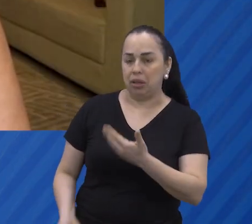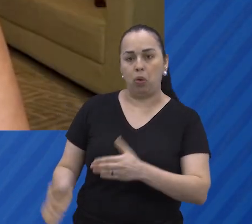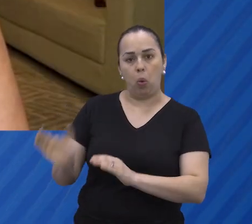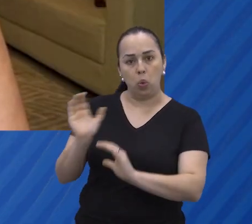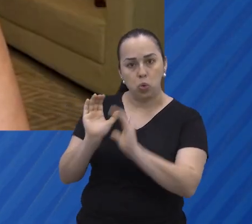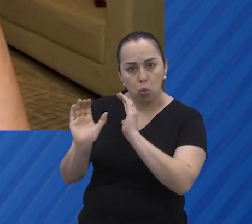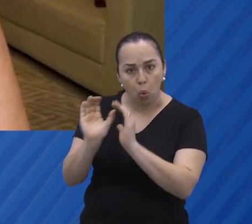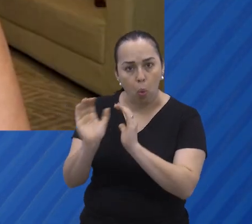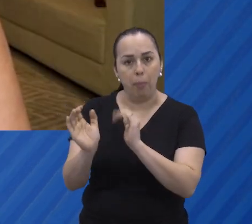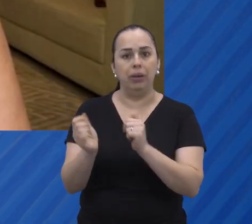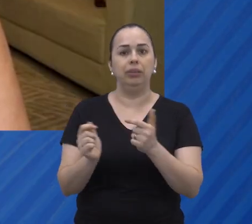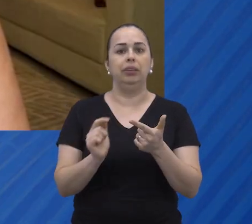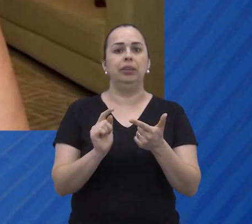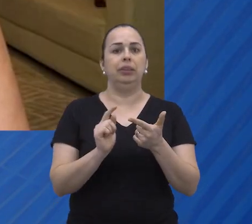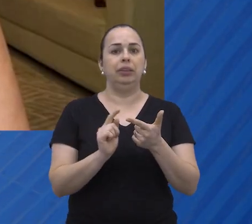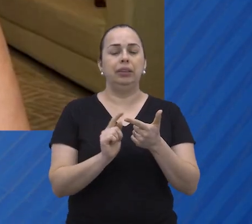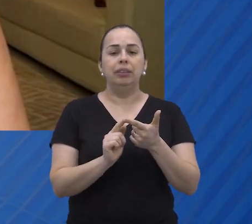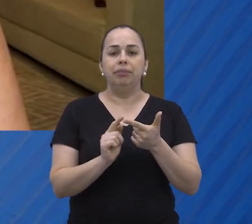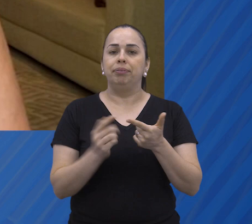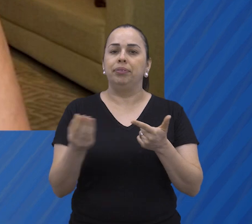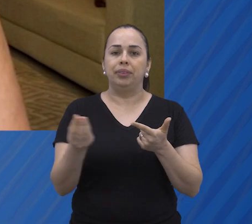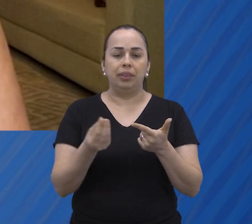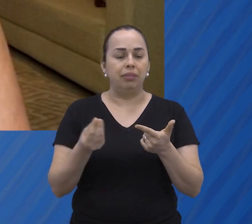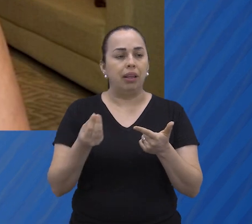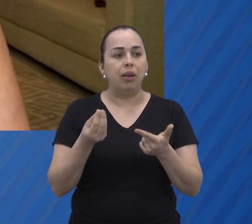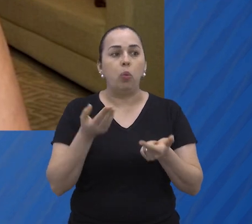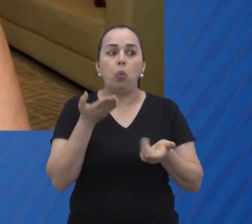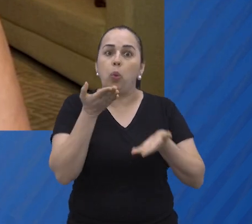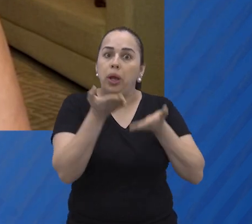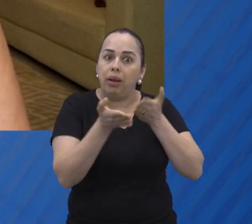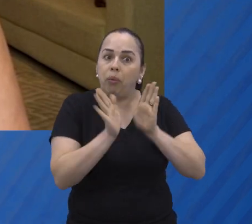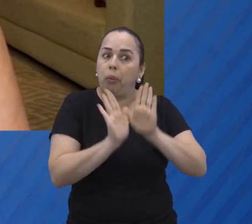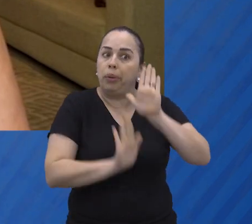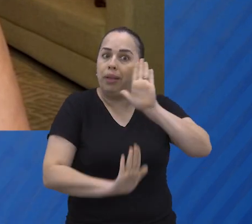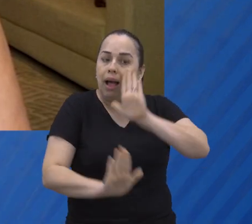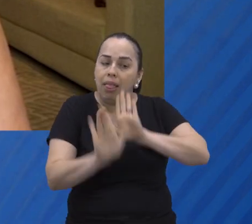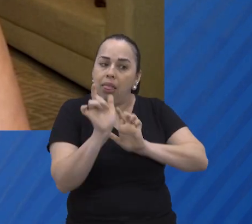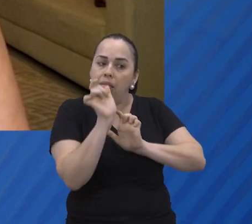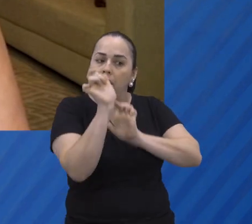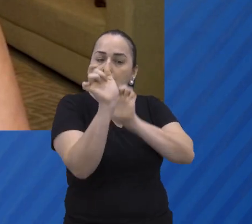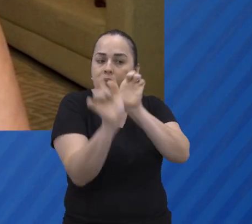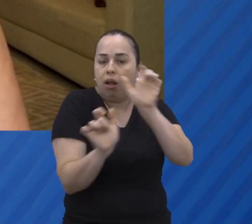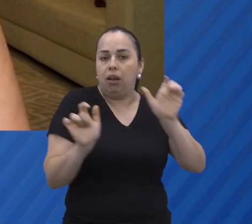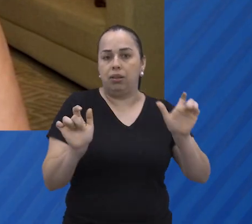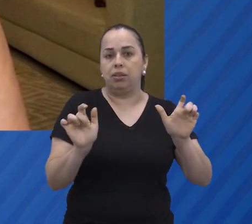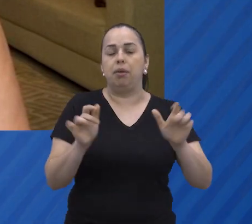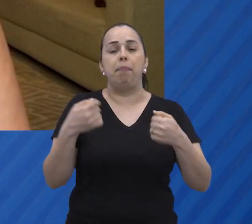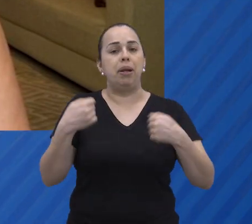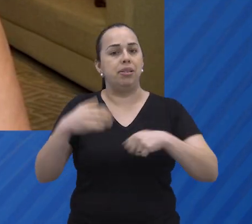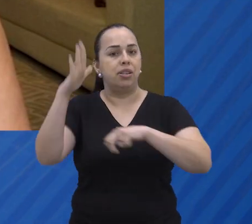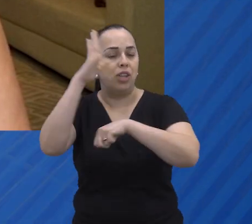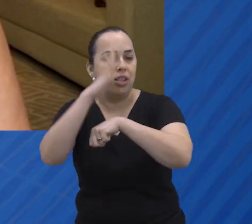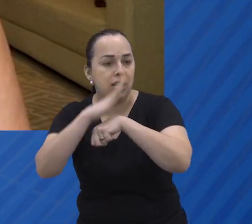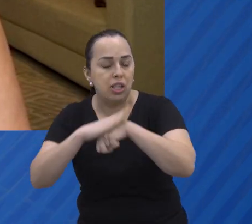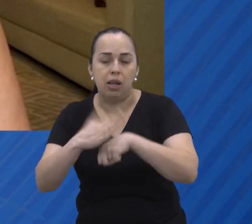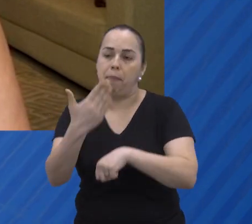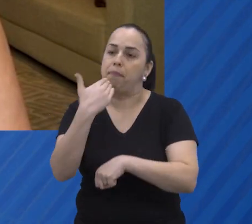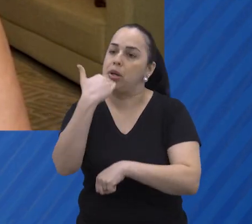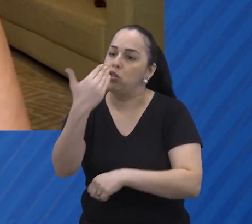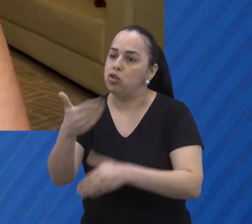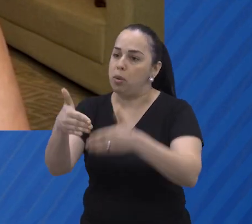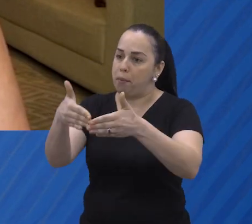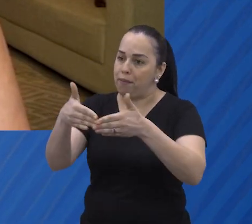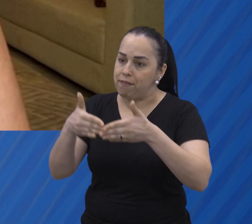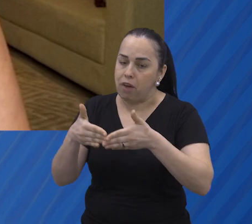olhar para o outro, se comunicar com o outro, ter mínimos cuidados, então, assim, ser